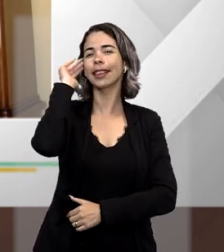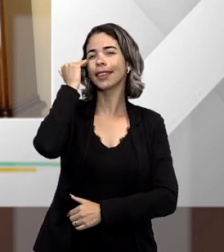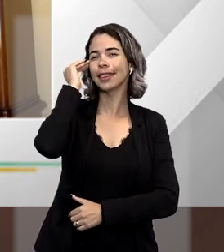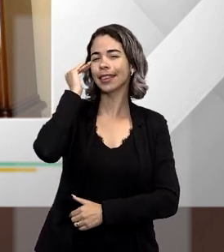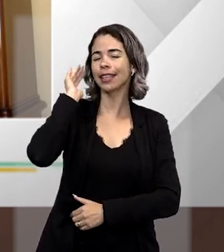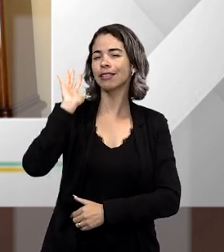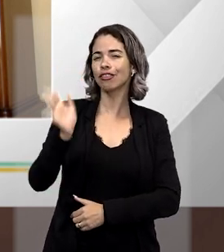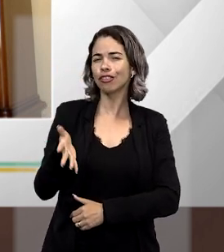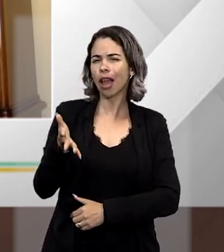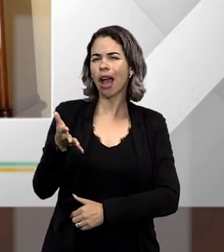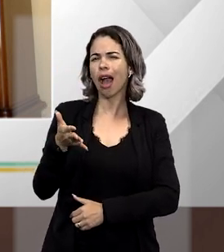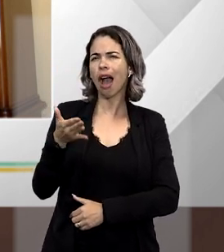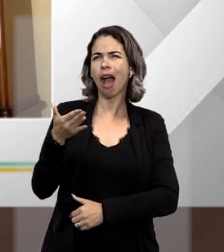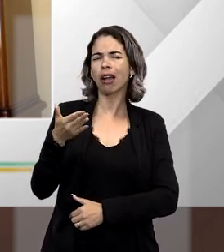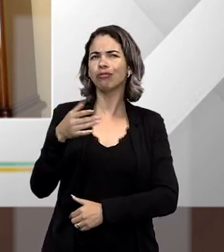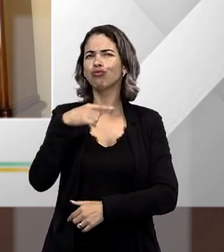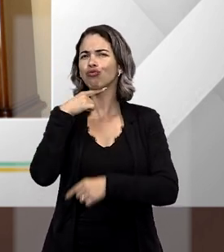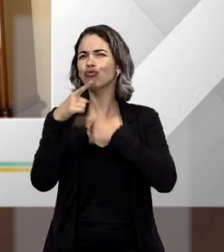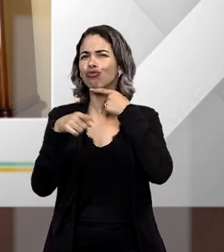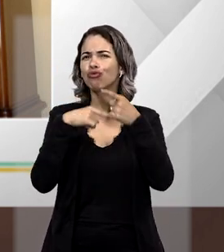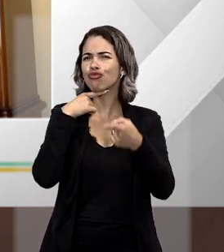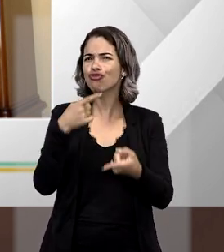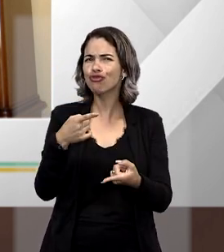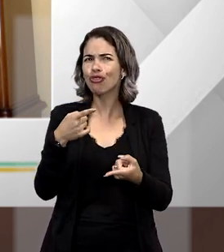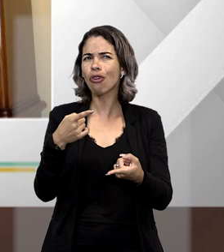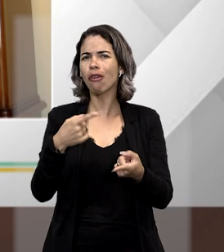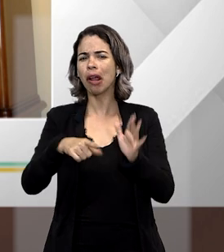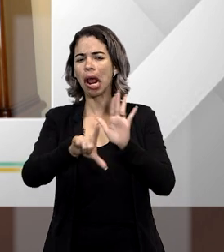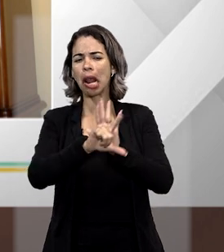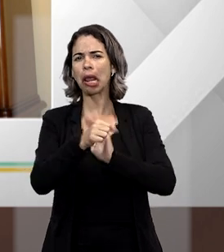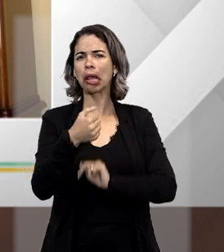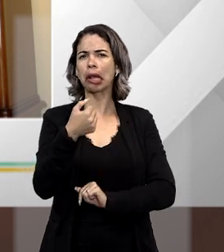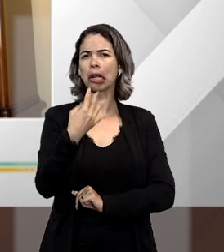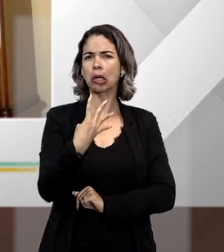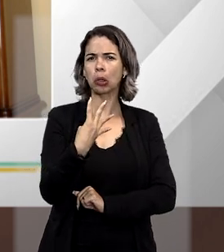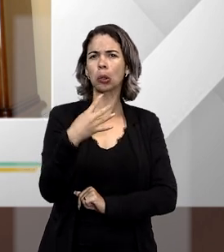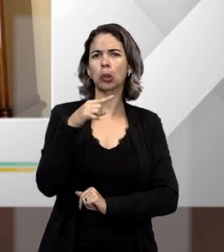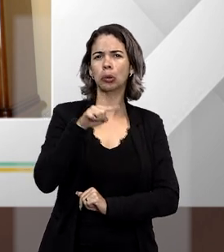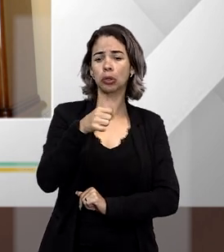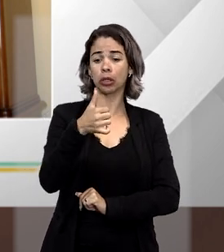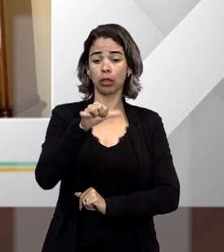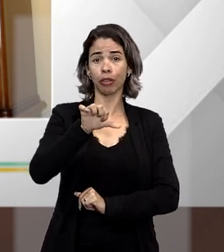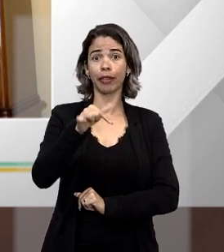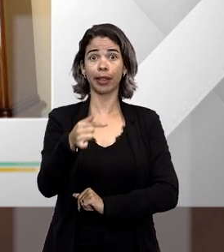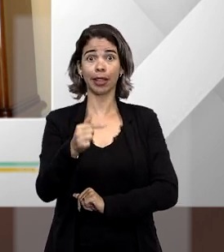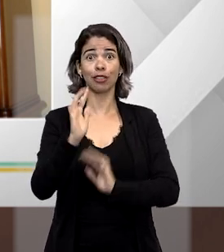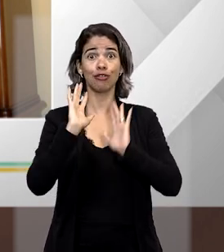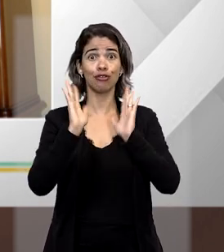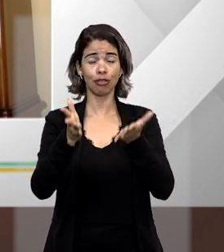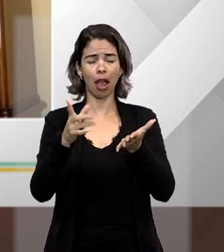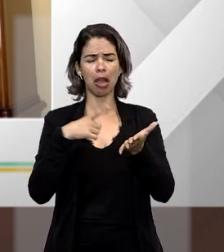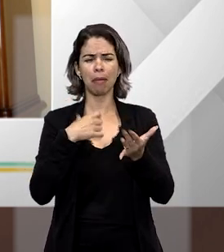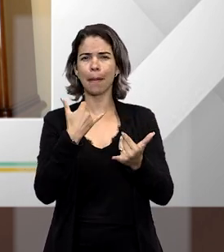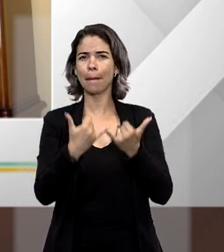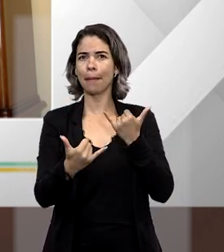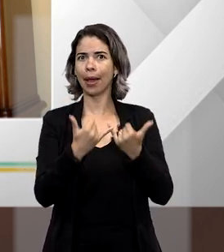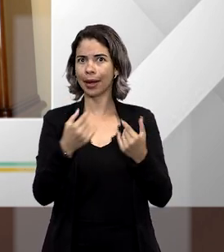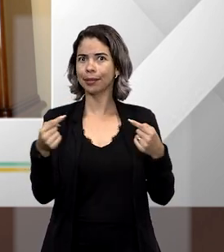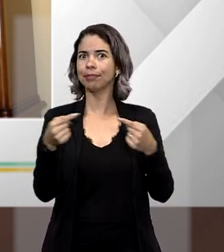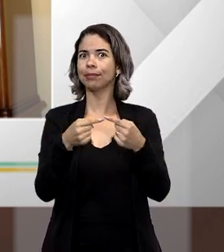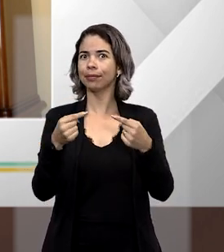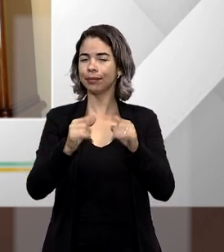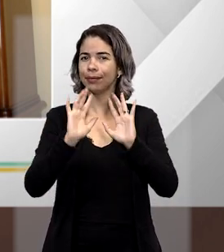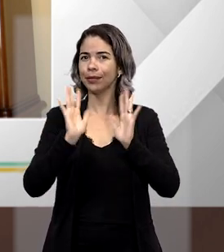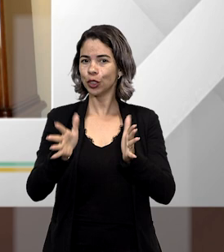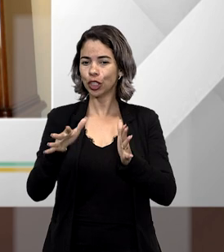a gente possa esclarecer melhor o público sobre a Lei 14.197, que já parece